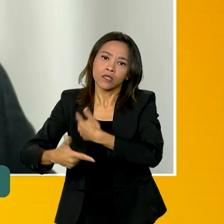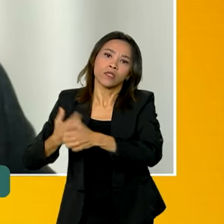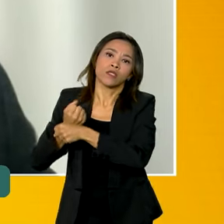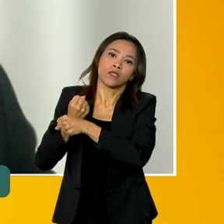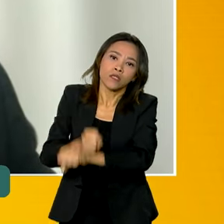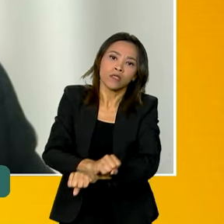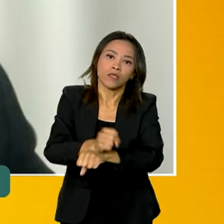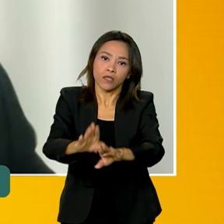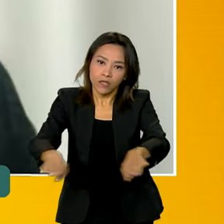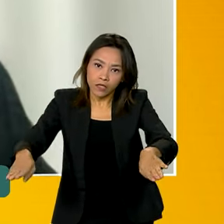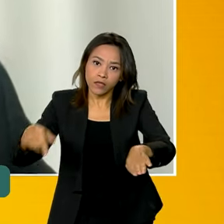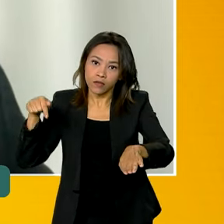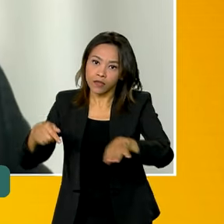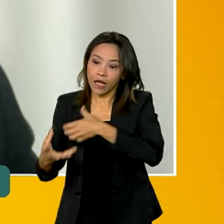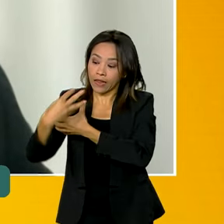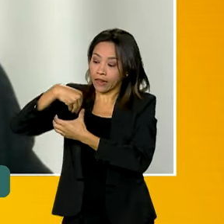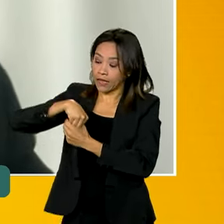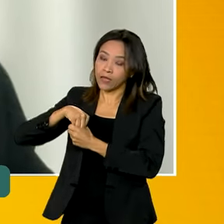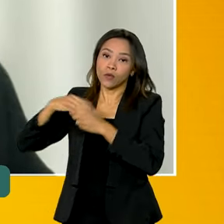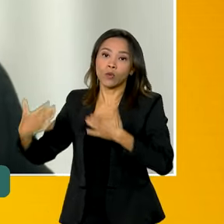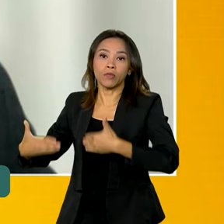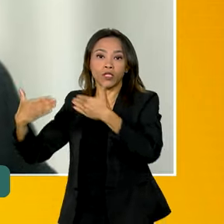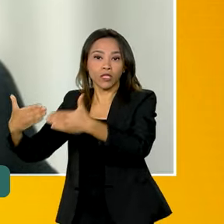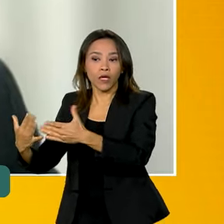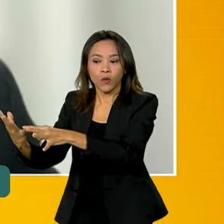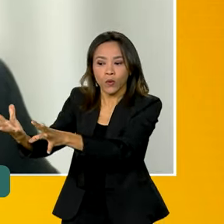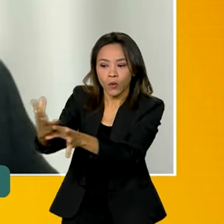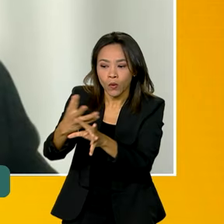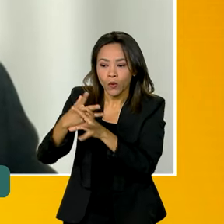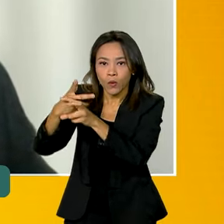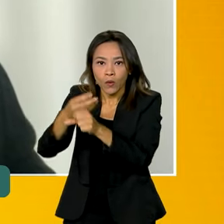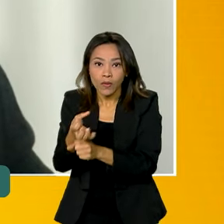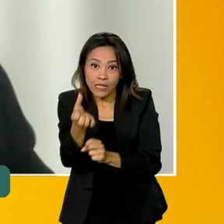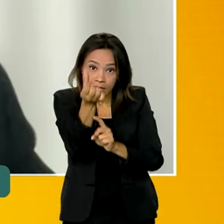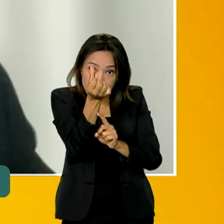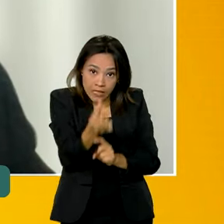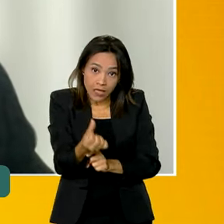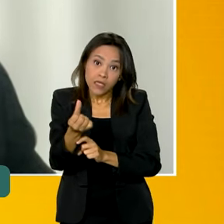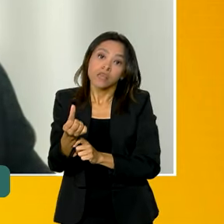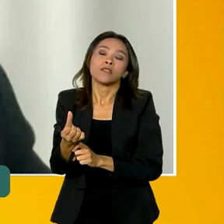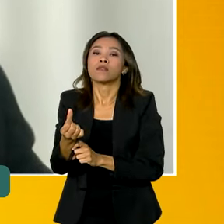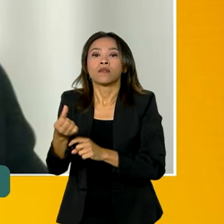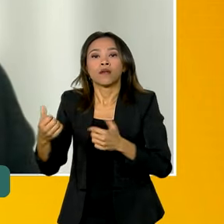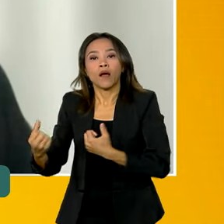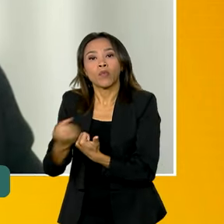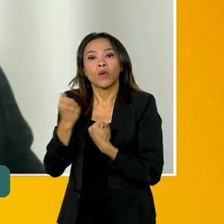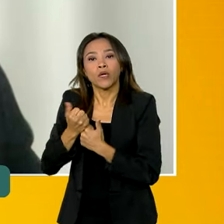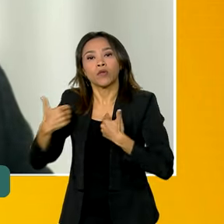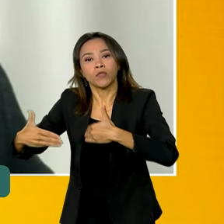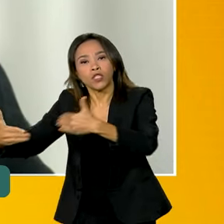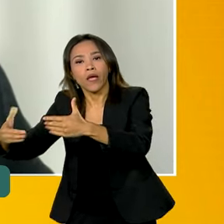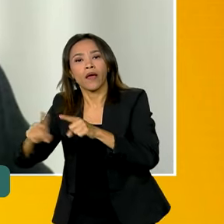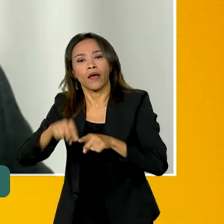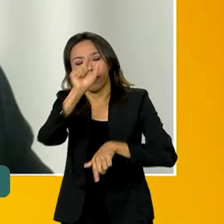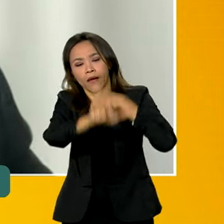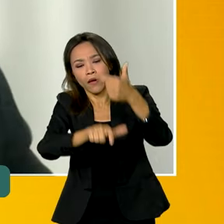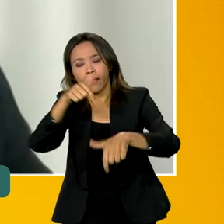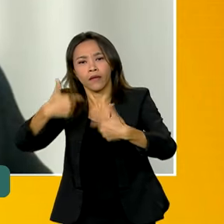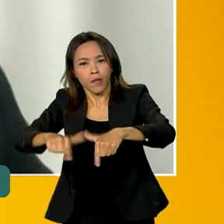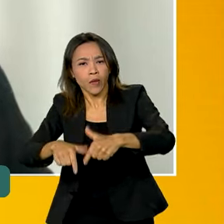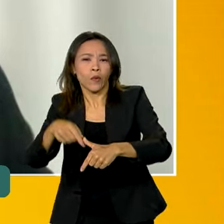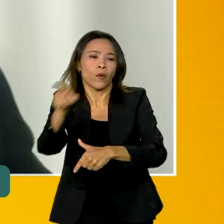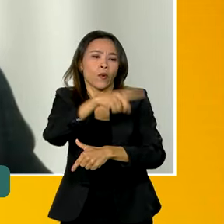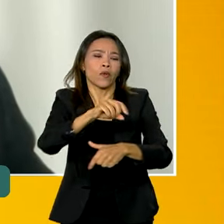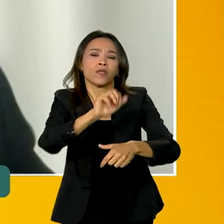Ministério do Trabalho e Emprego, é formada por seis ministérios, mais representantes de trabalhadores, empregadores, sociedade civil,